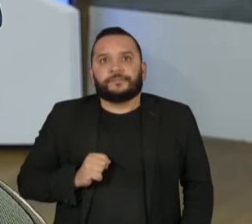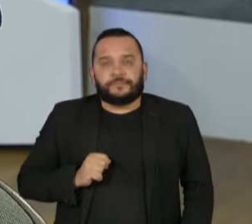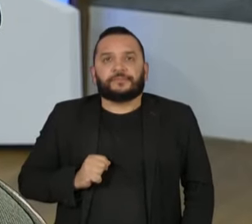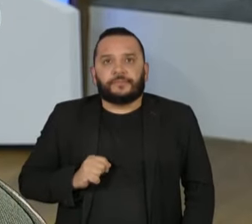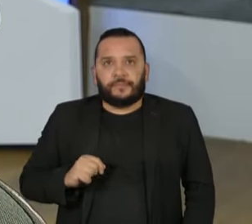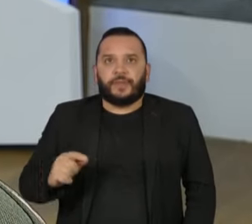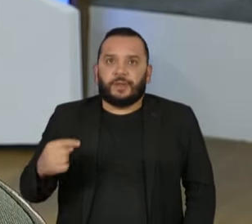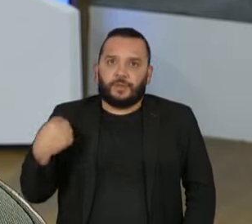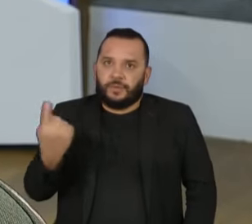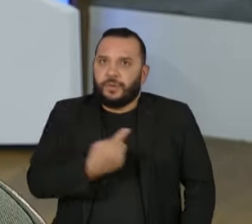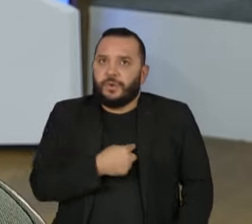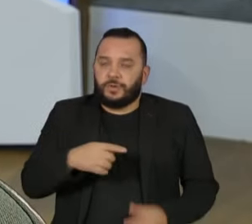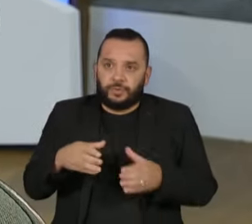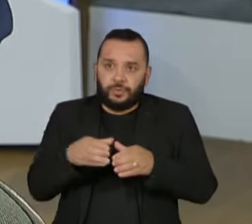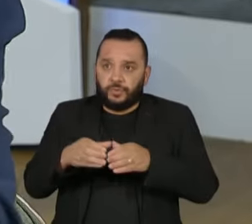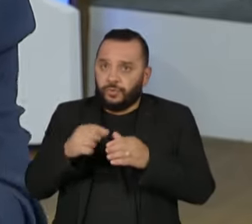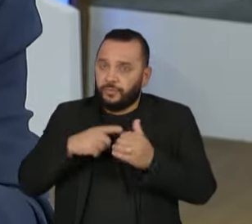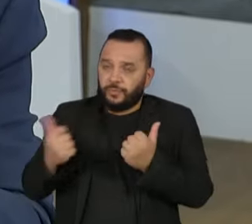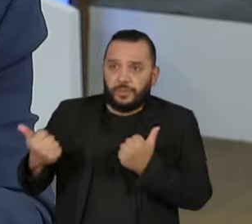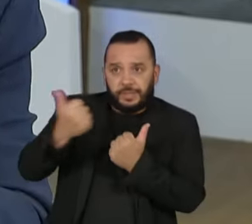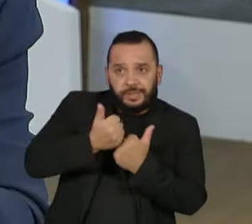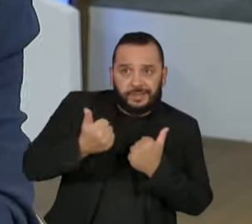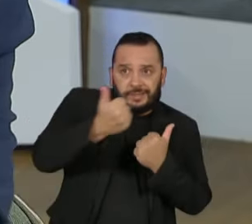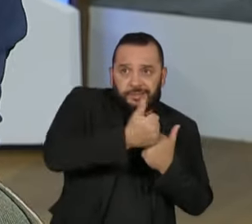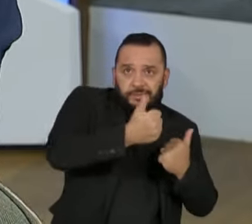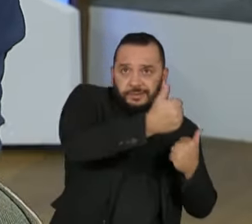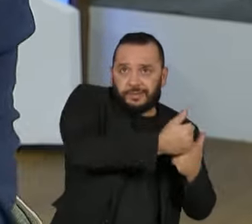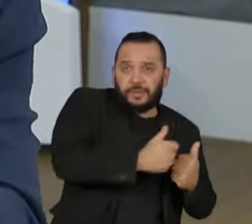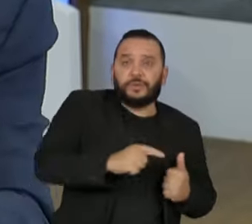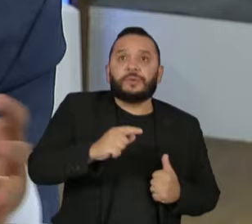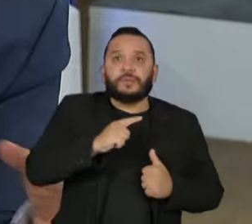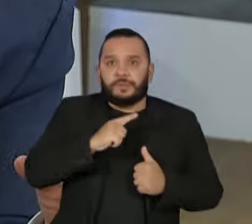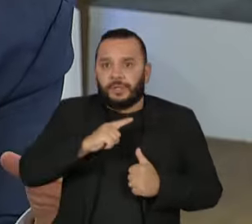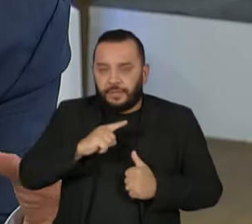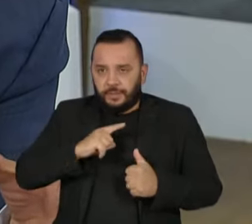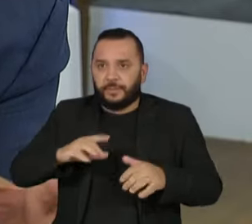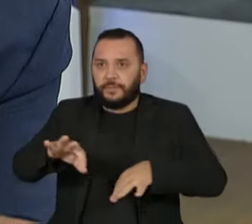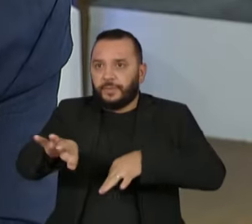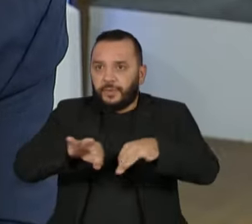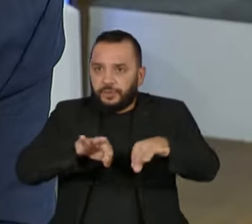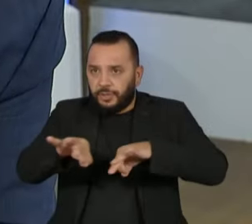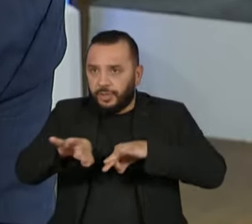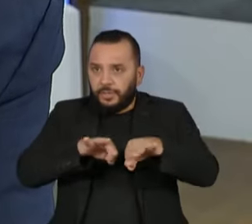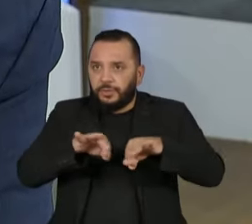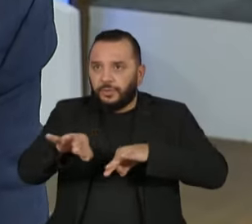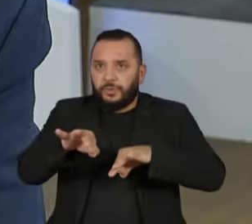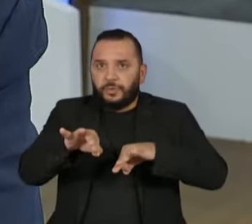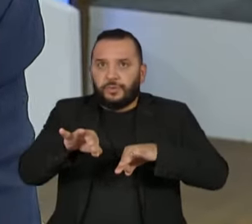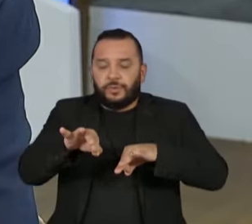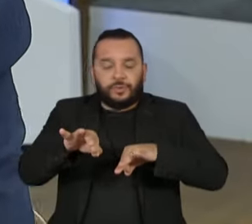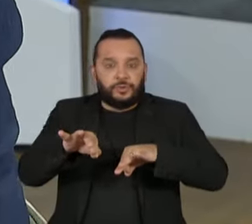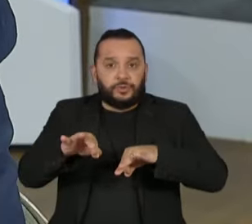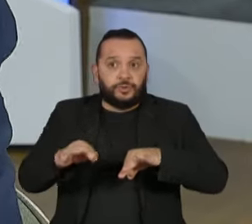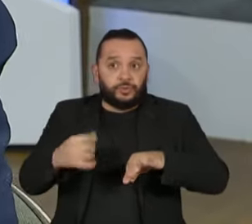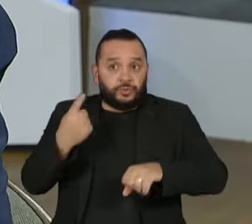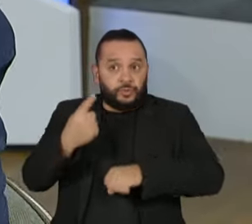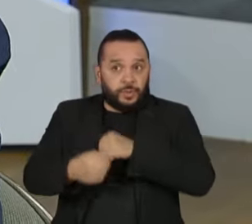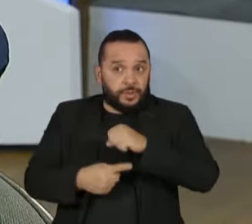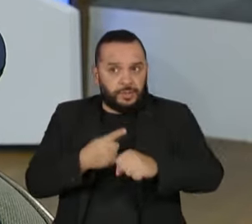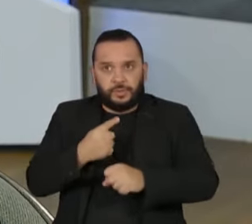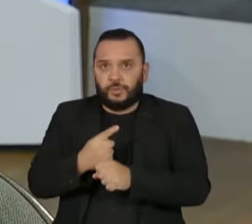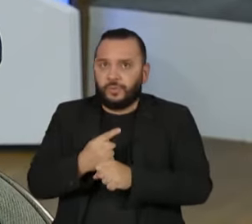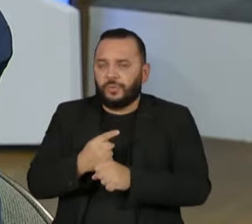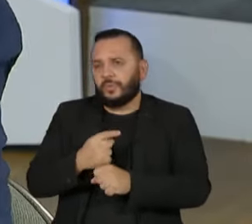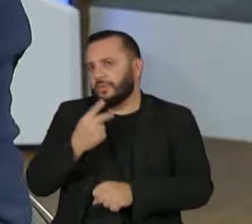transição é que um programa que tem um problema que não é de um ano e nem será